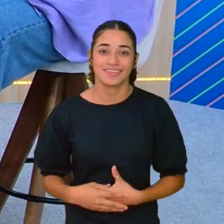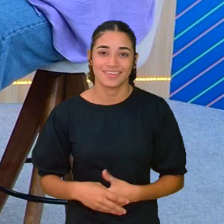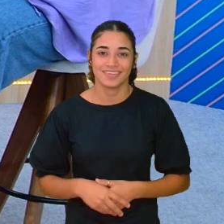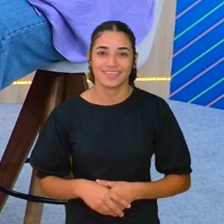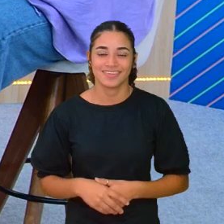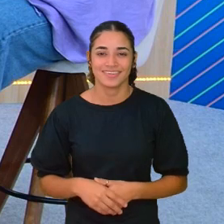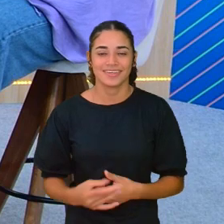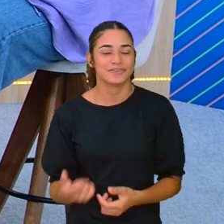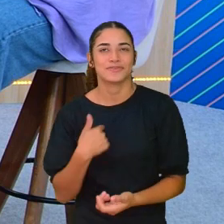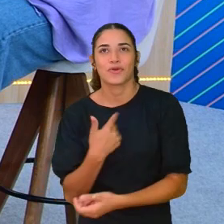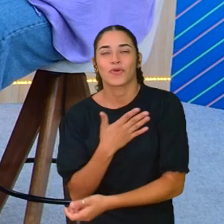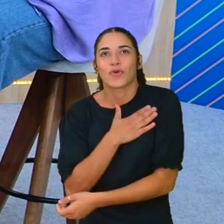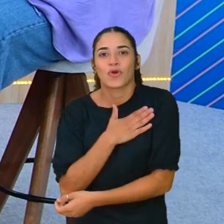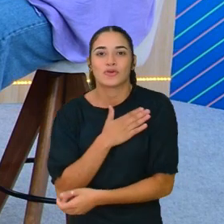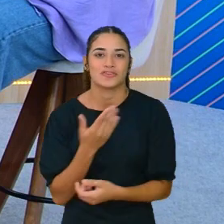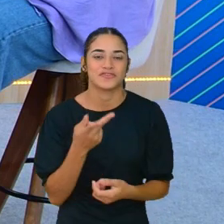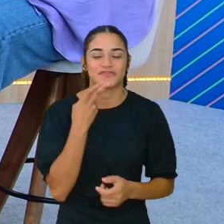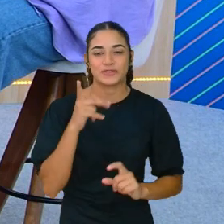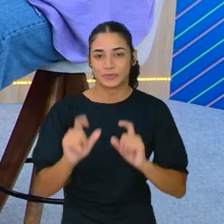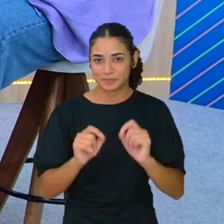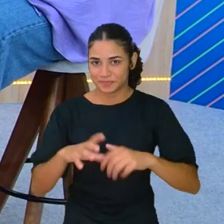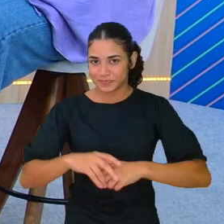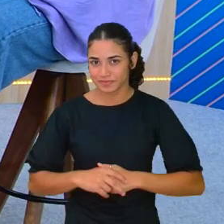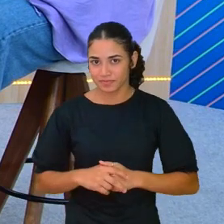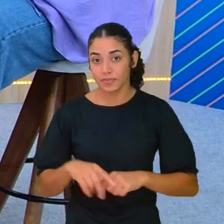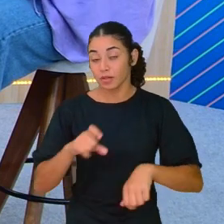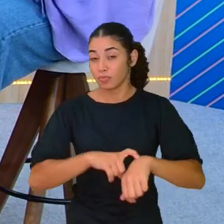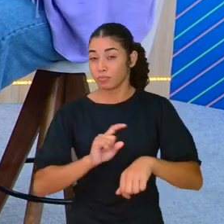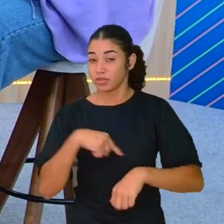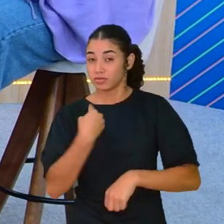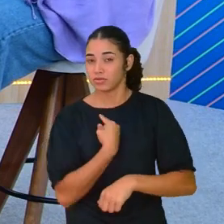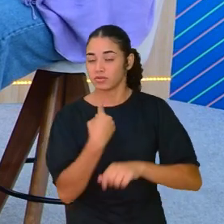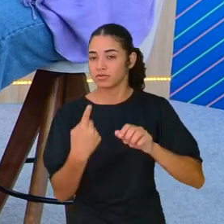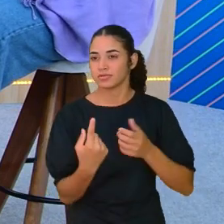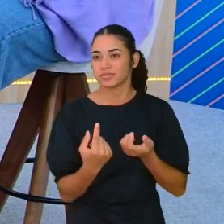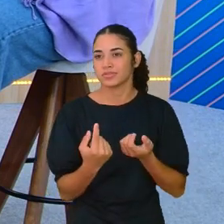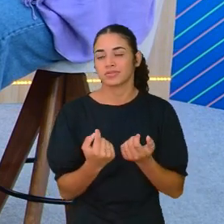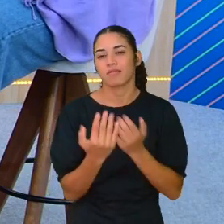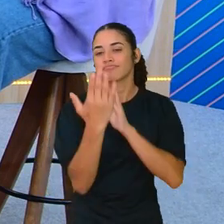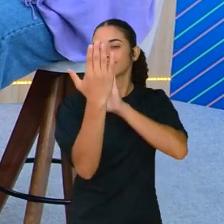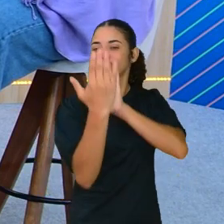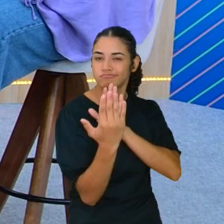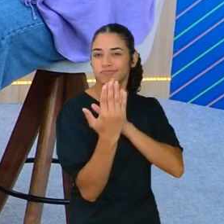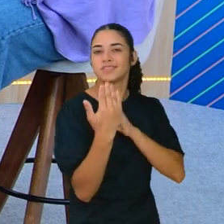Eu costumo dizer que, quando a gente está na frente do aluno,